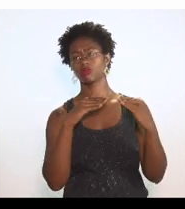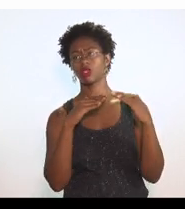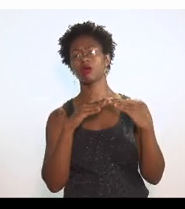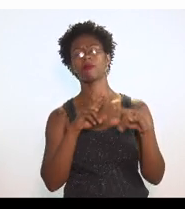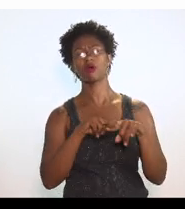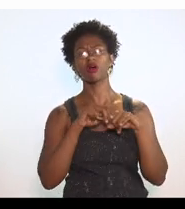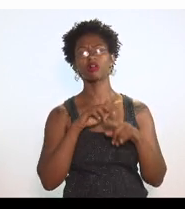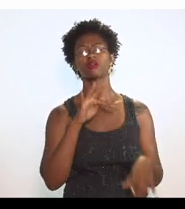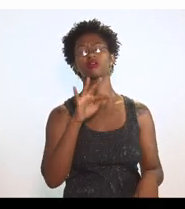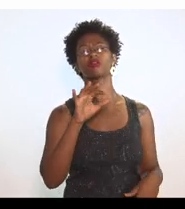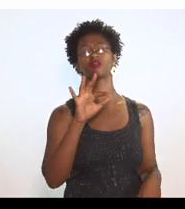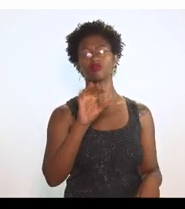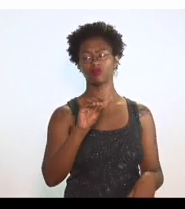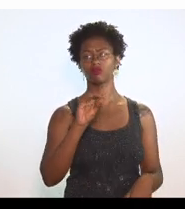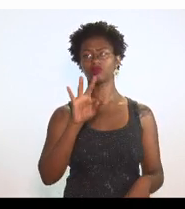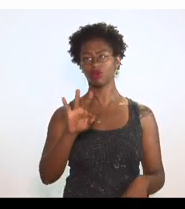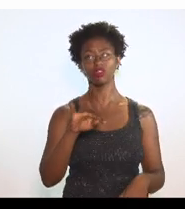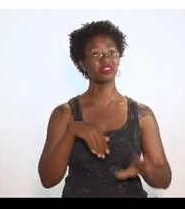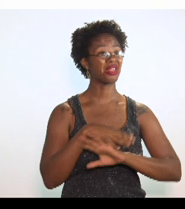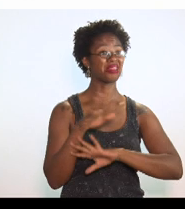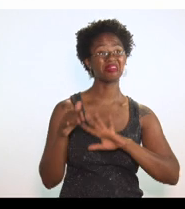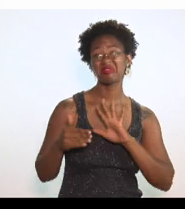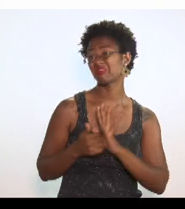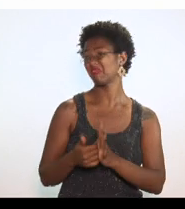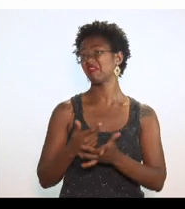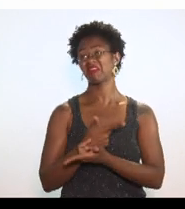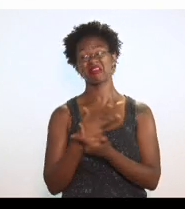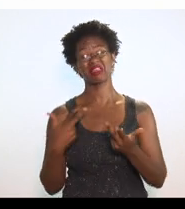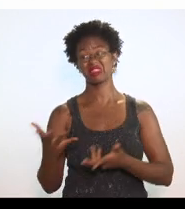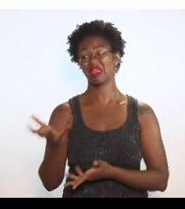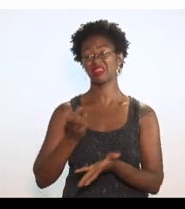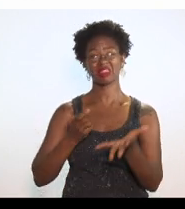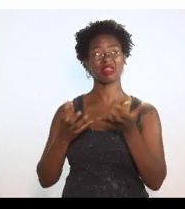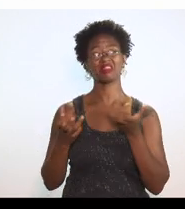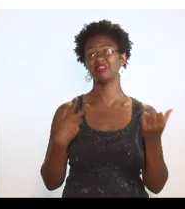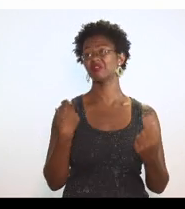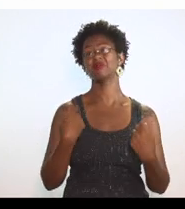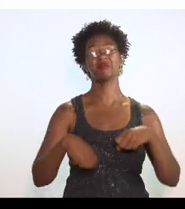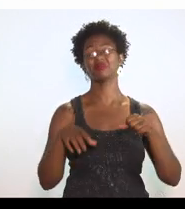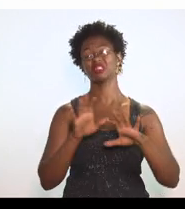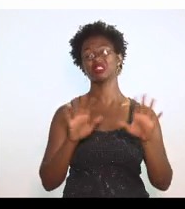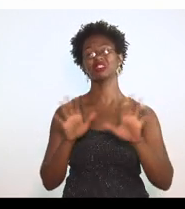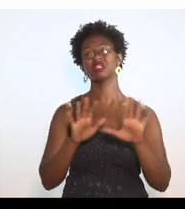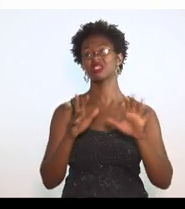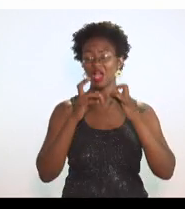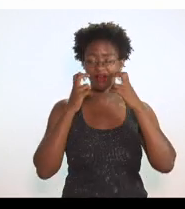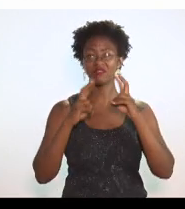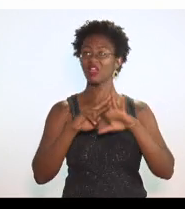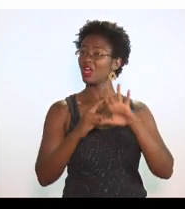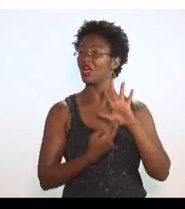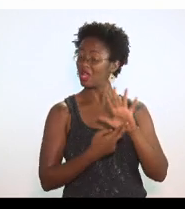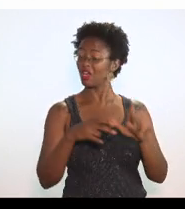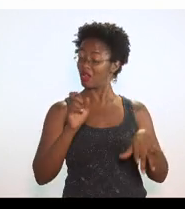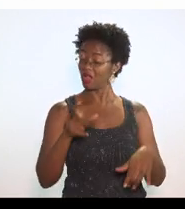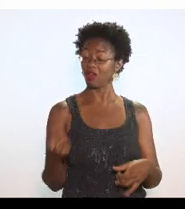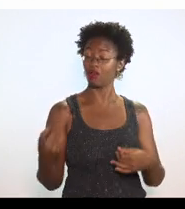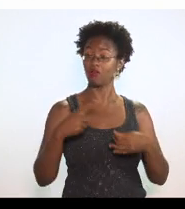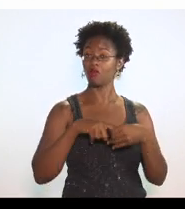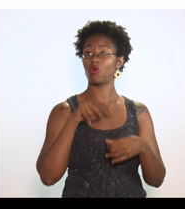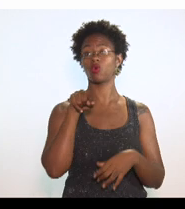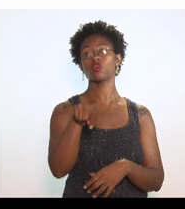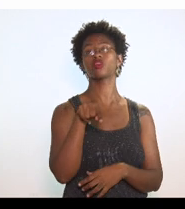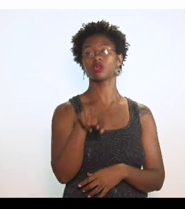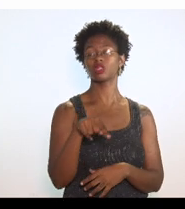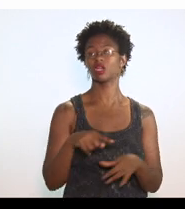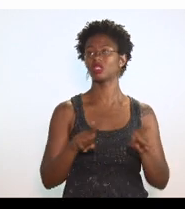incide sobre todo e qualquer benefício. Não há porquê ter uma previsão de que ele incide se a norma geral é a incidência dele. A